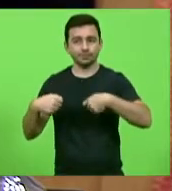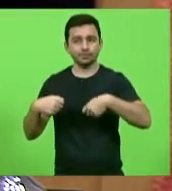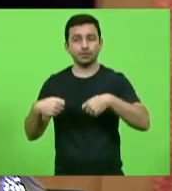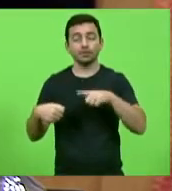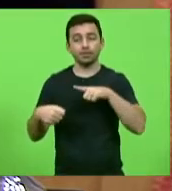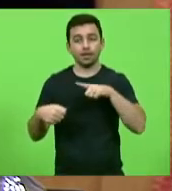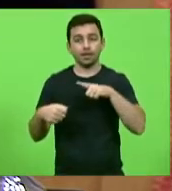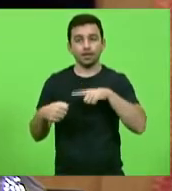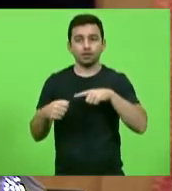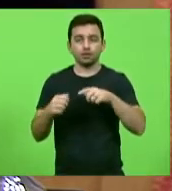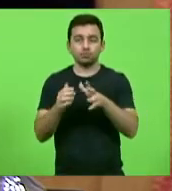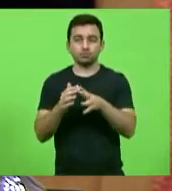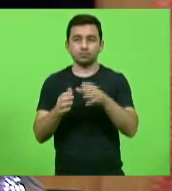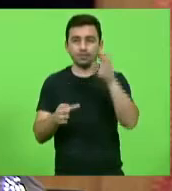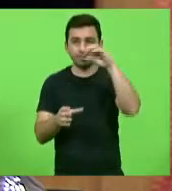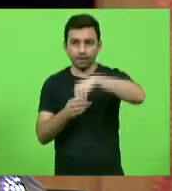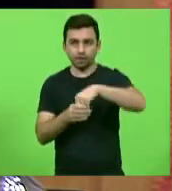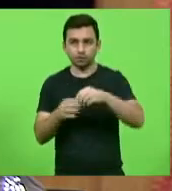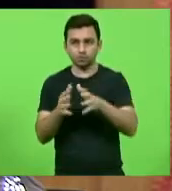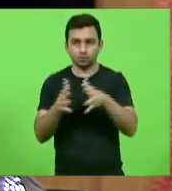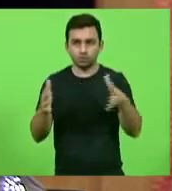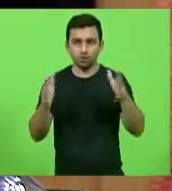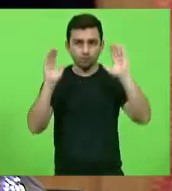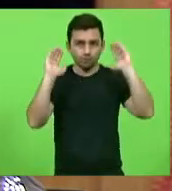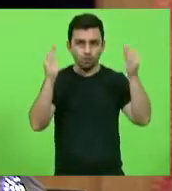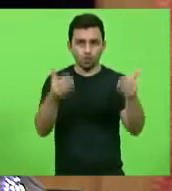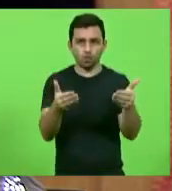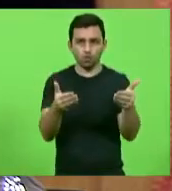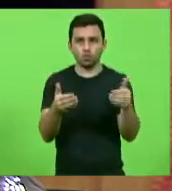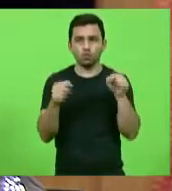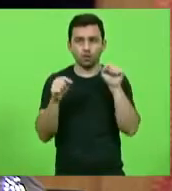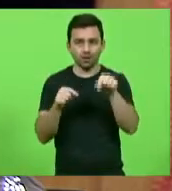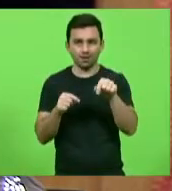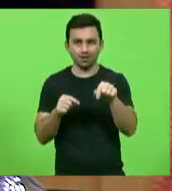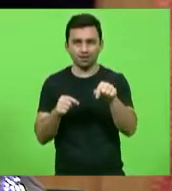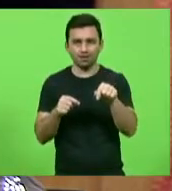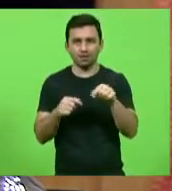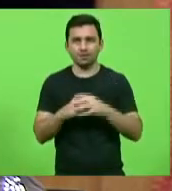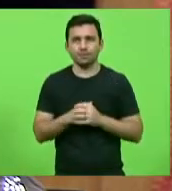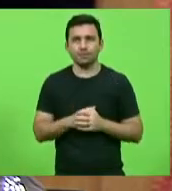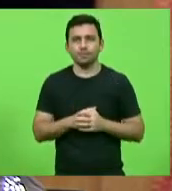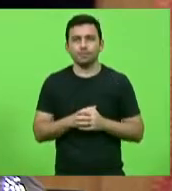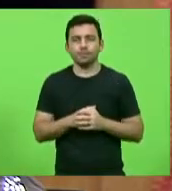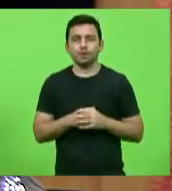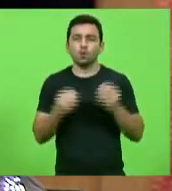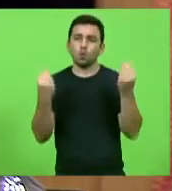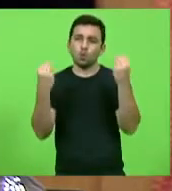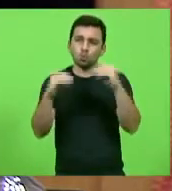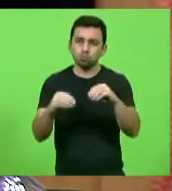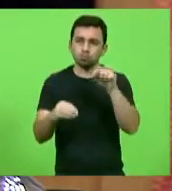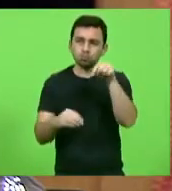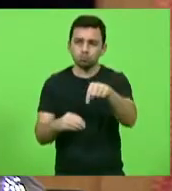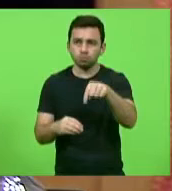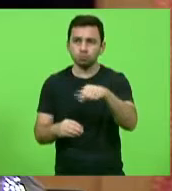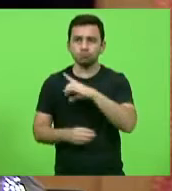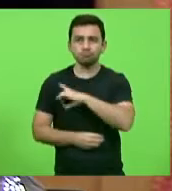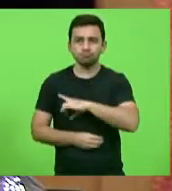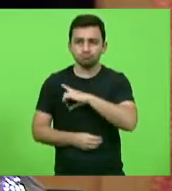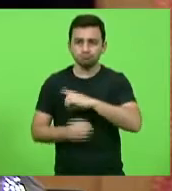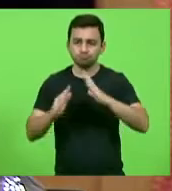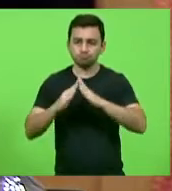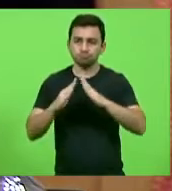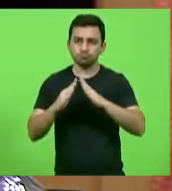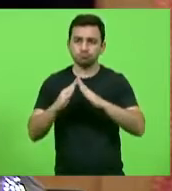no prédio que hoje funciona ao fórum e que vai retornar à Prefeitura para instalar uma delegacia, com